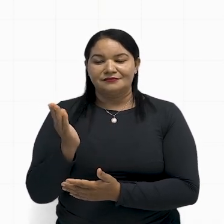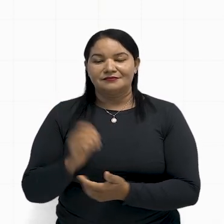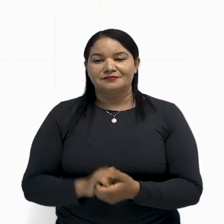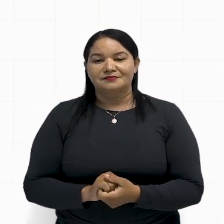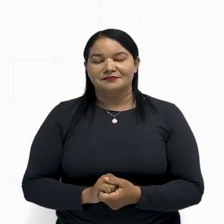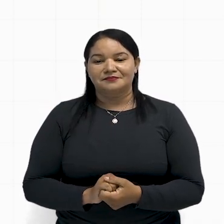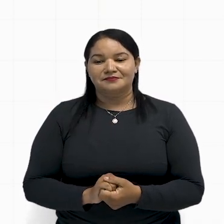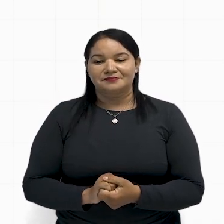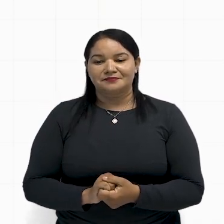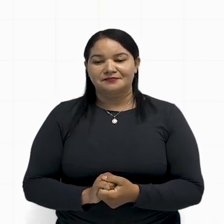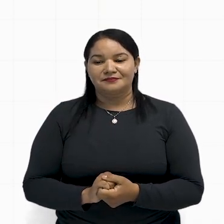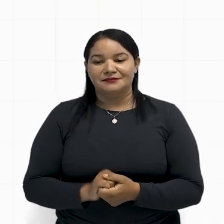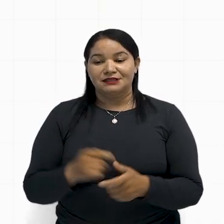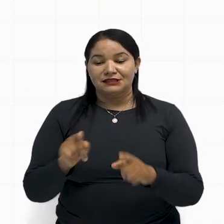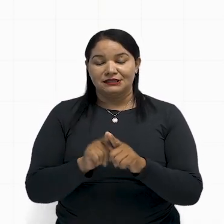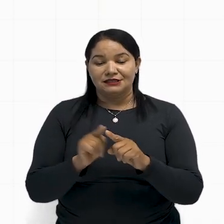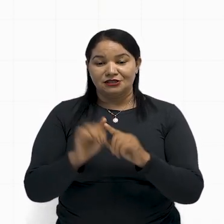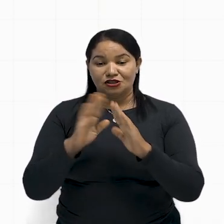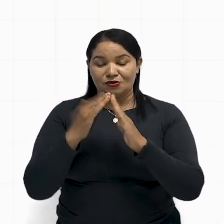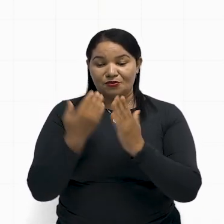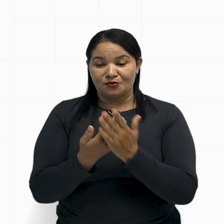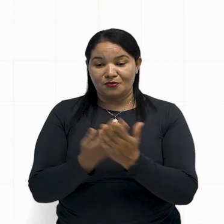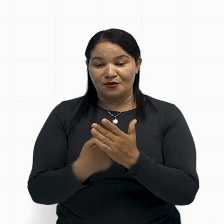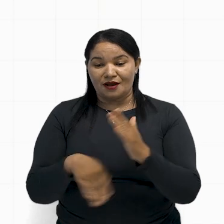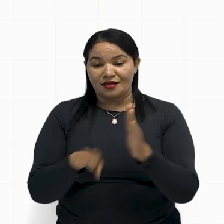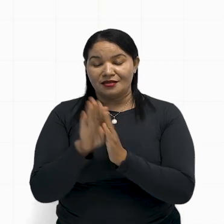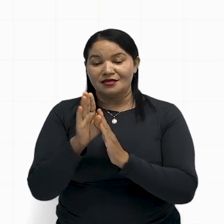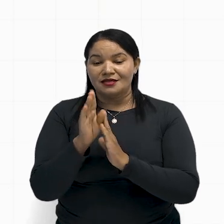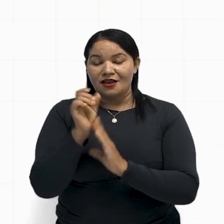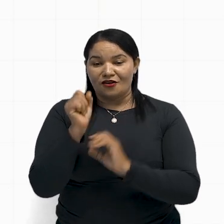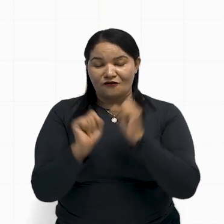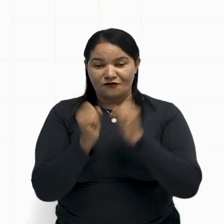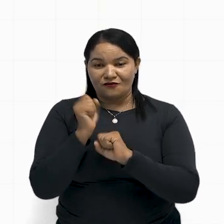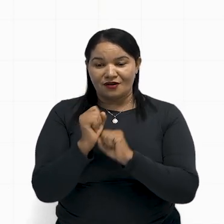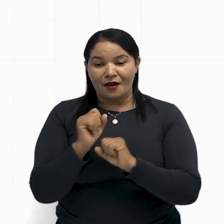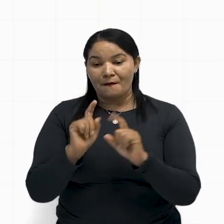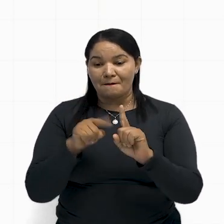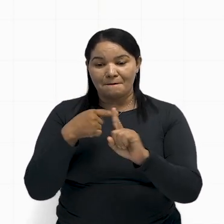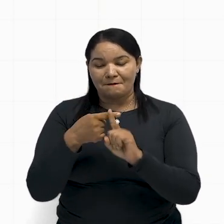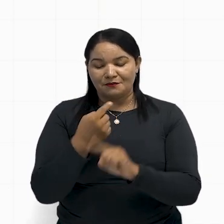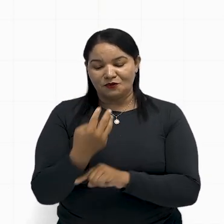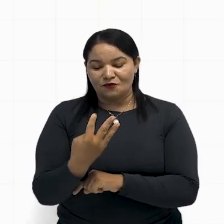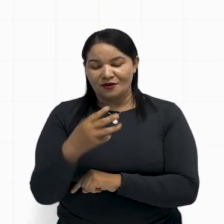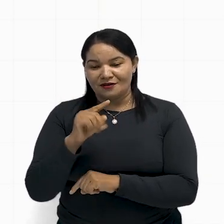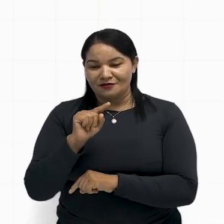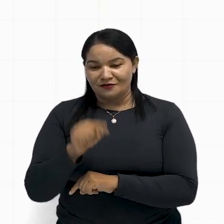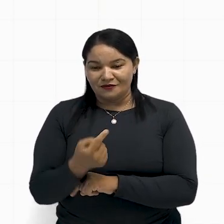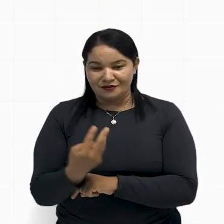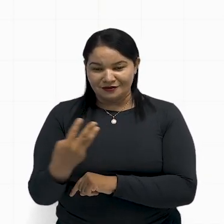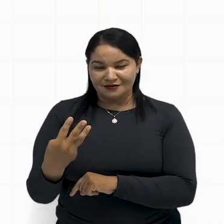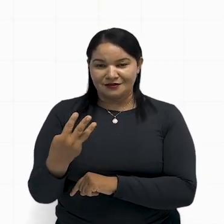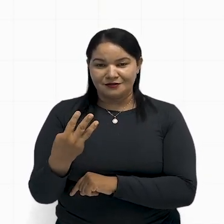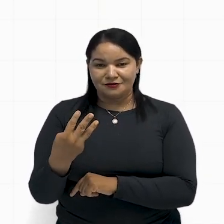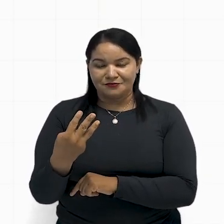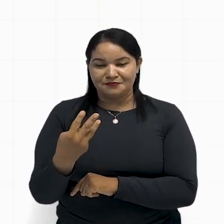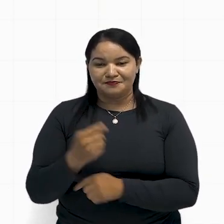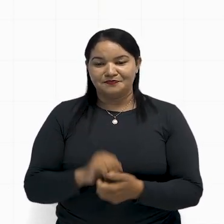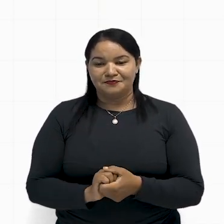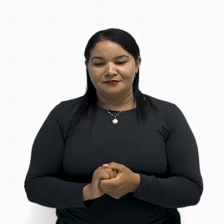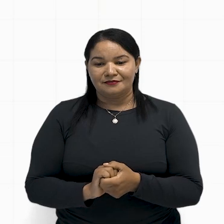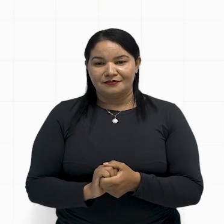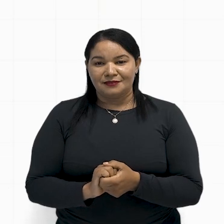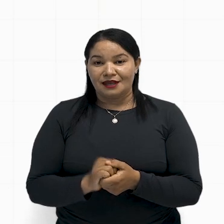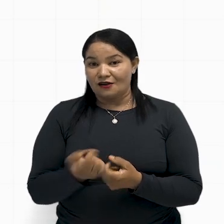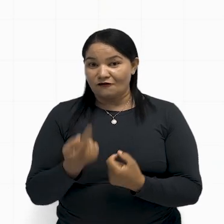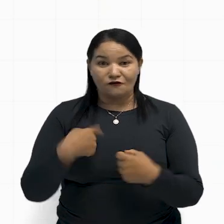da escola para a fábrica mais 4,3, né? Aí, ele não vai para